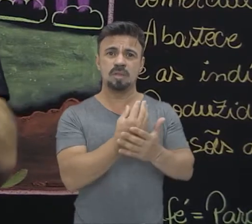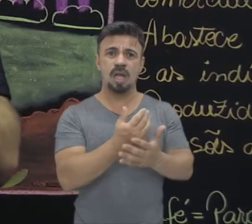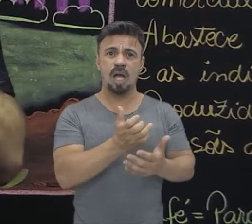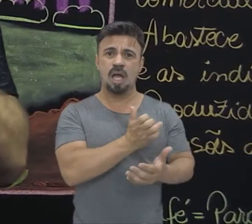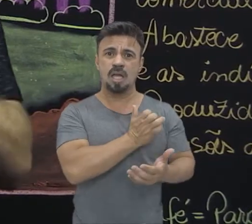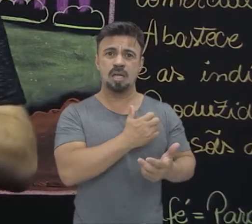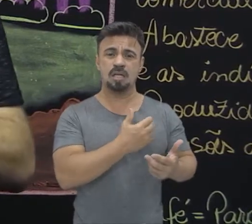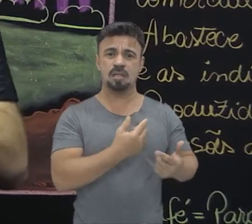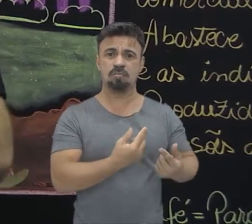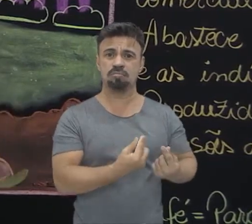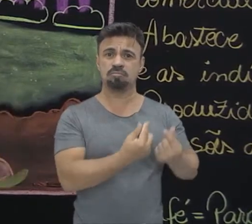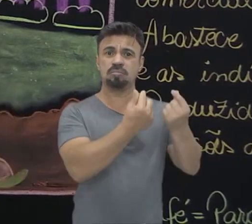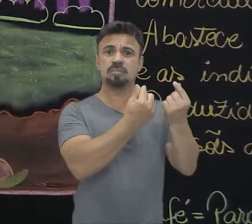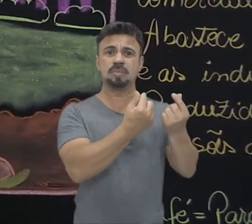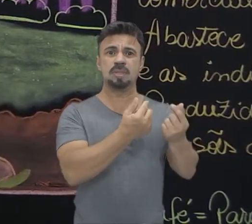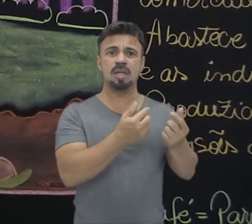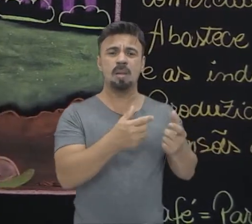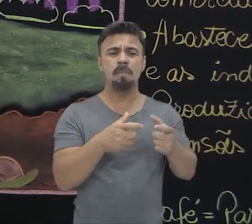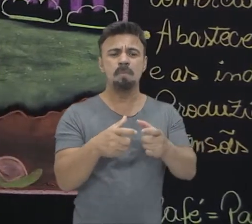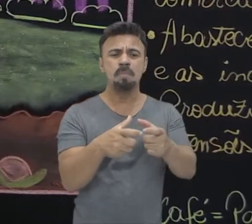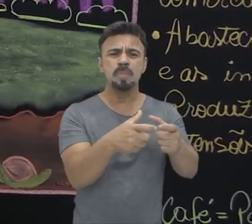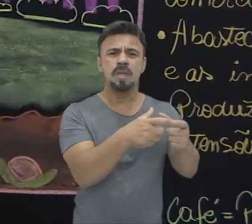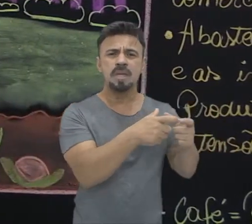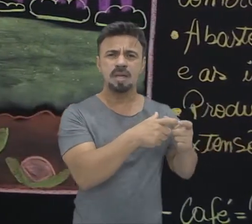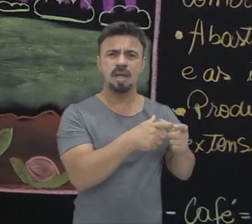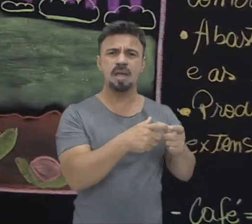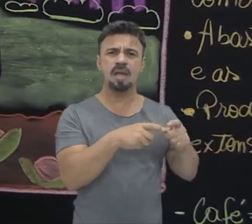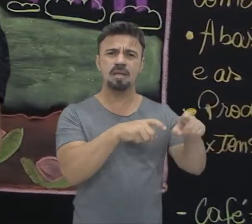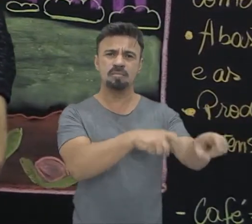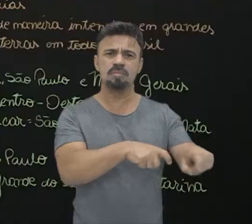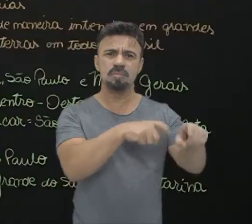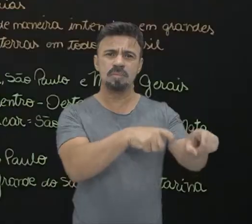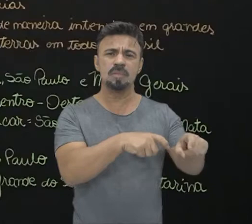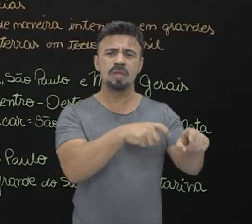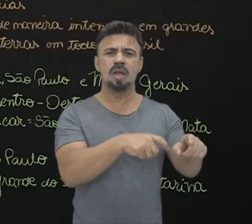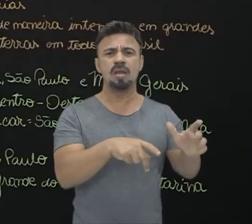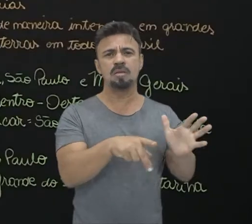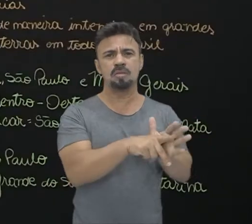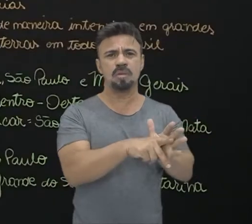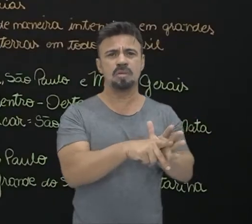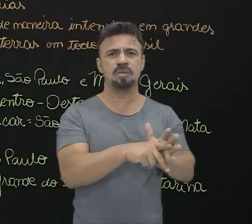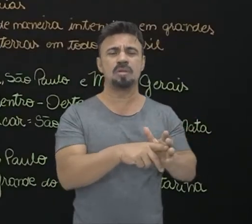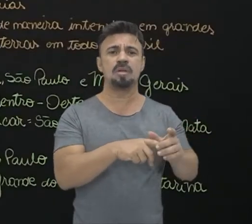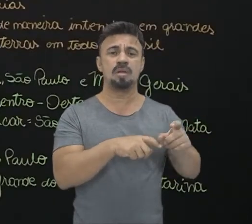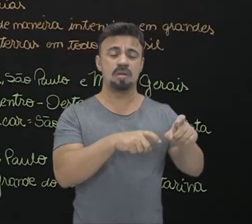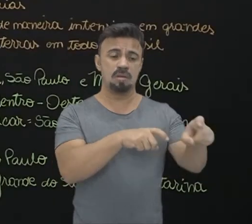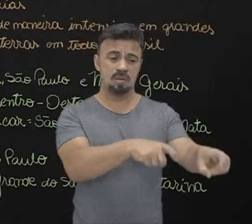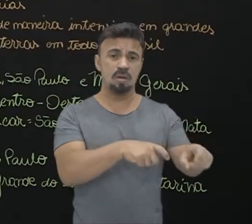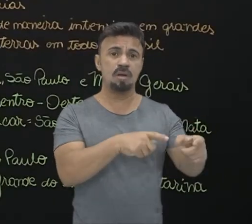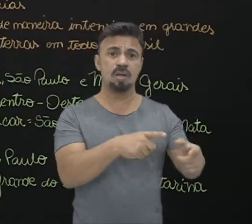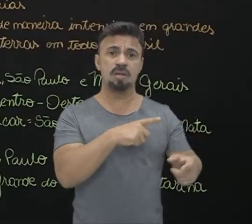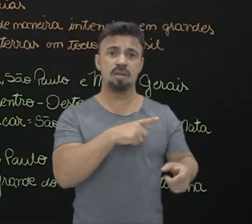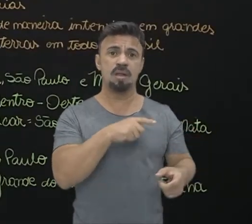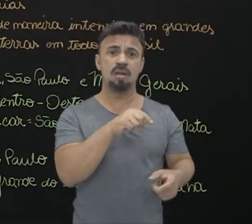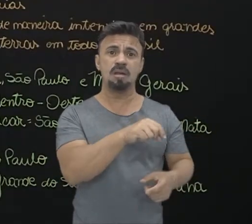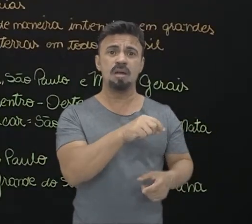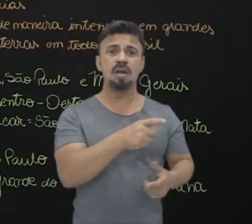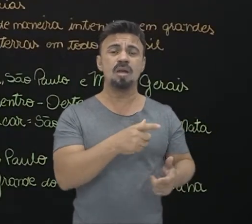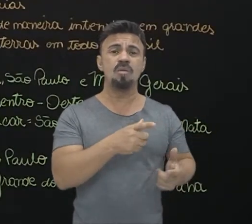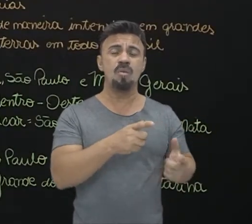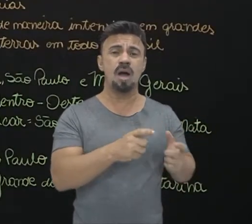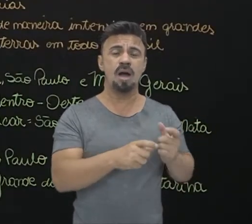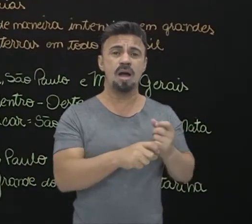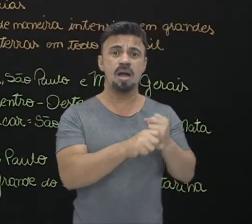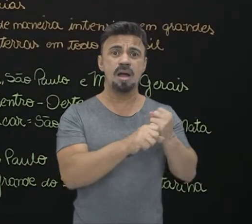para pequenas propriedades rurais. Essas pequenas propriedades rurais acabam tendo aí uma